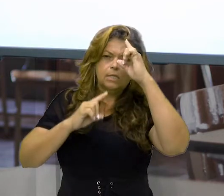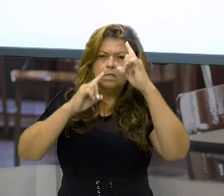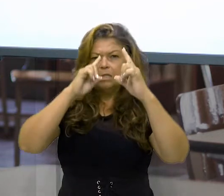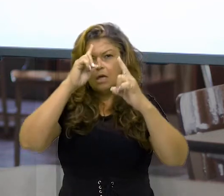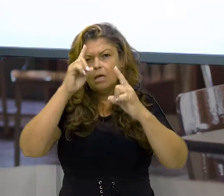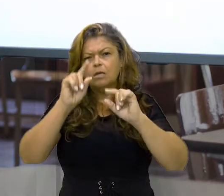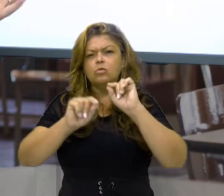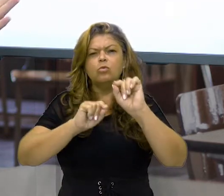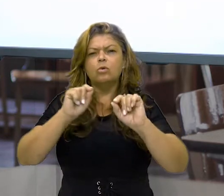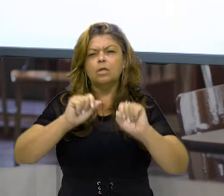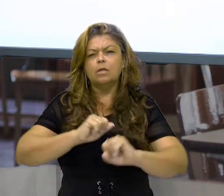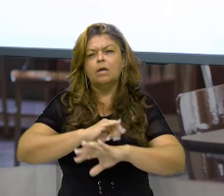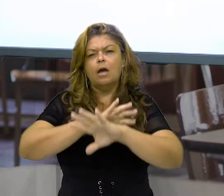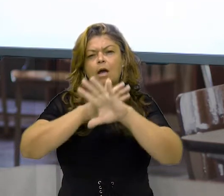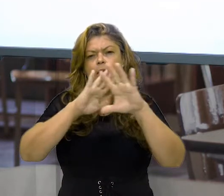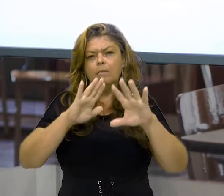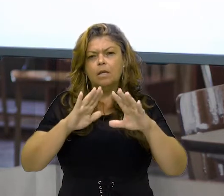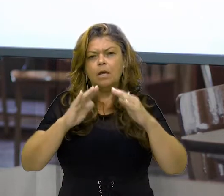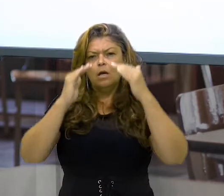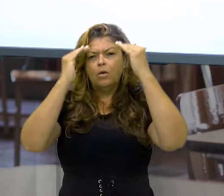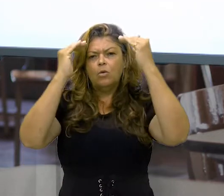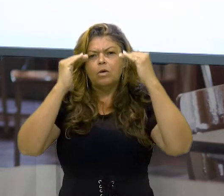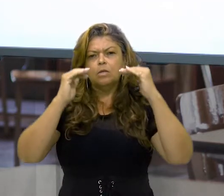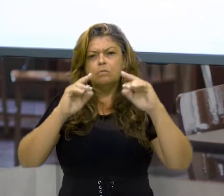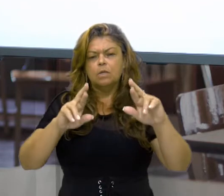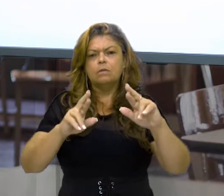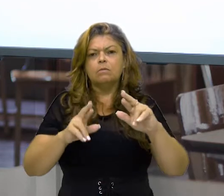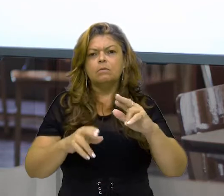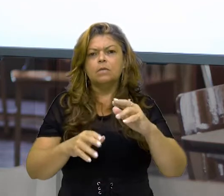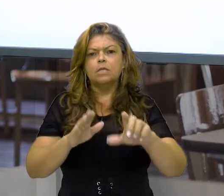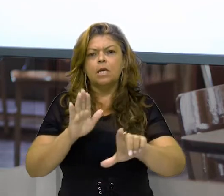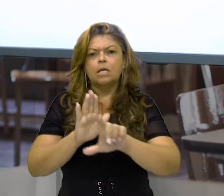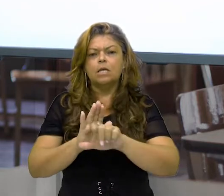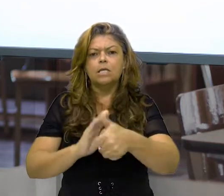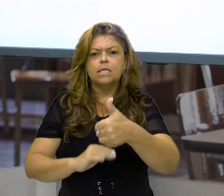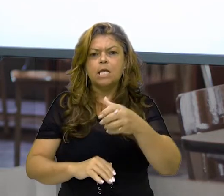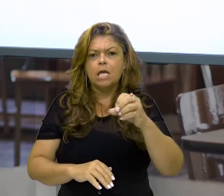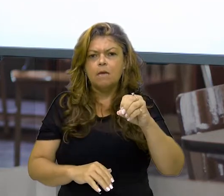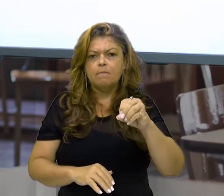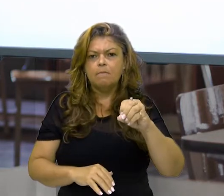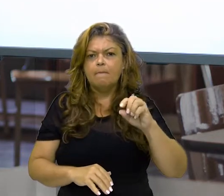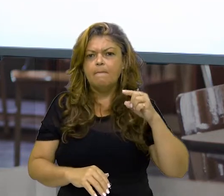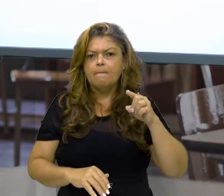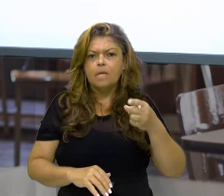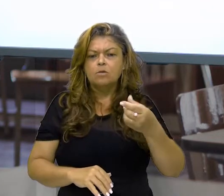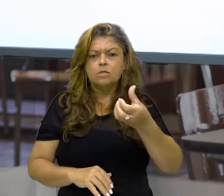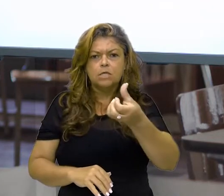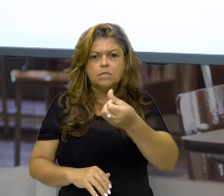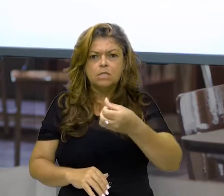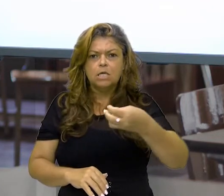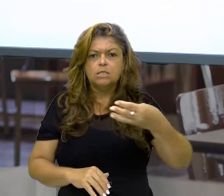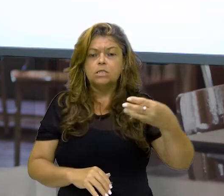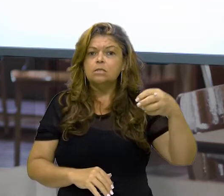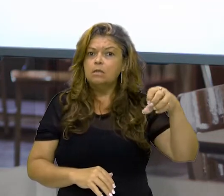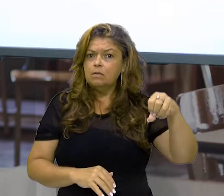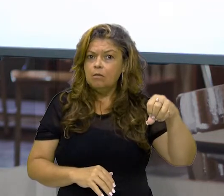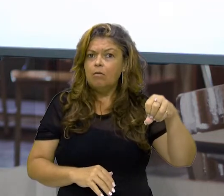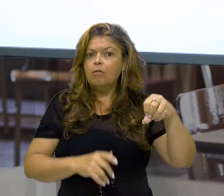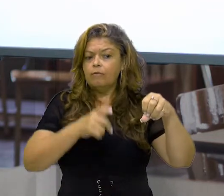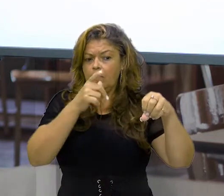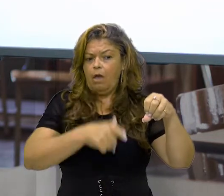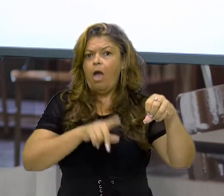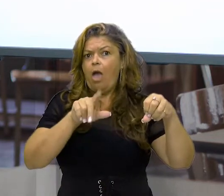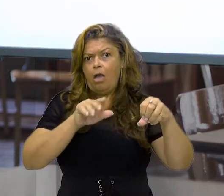respeito, como a gente tem a Lei 10.639, o respeito, o conhecimento